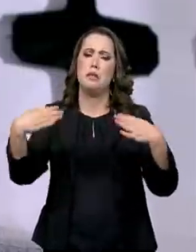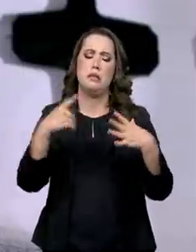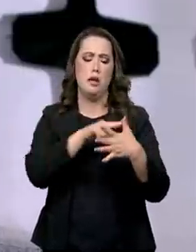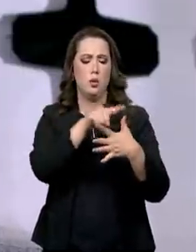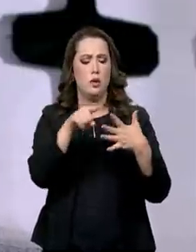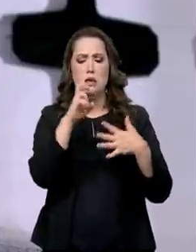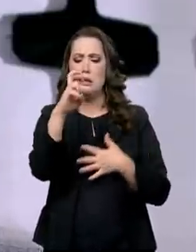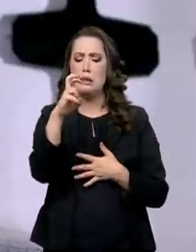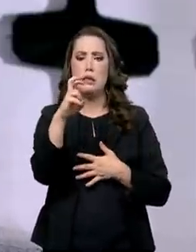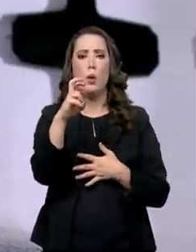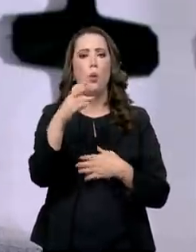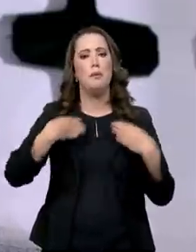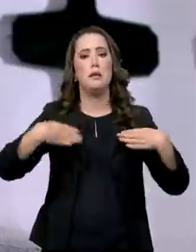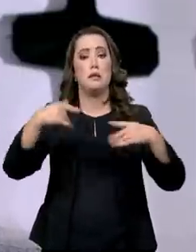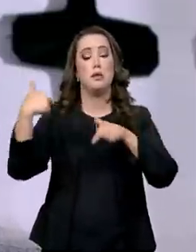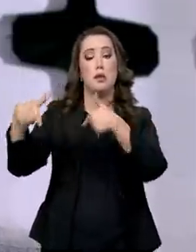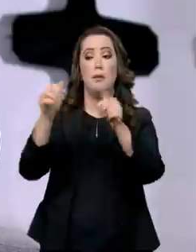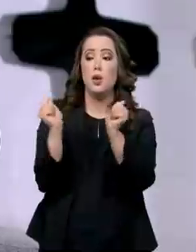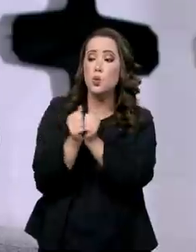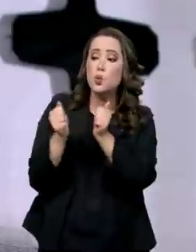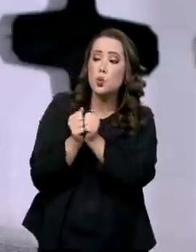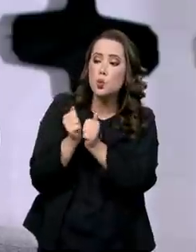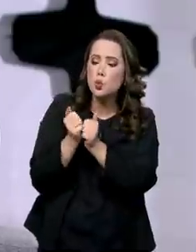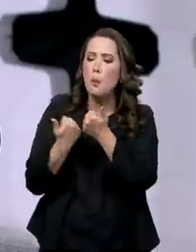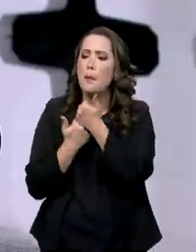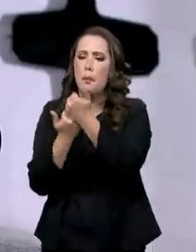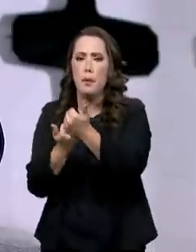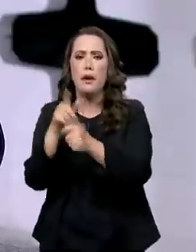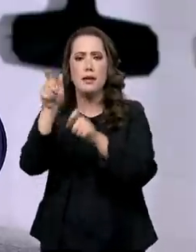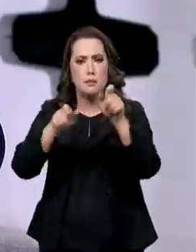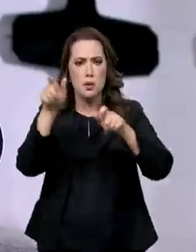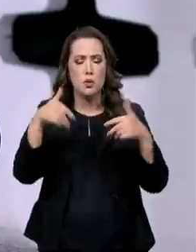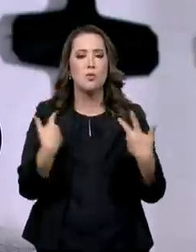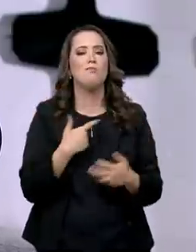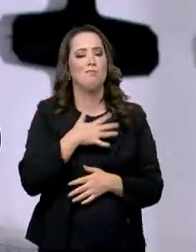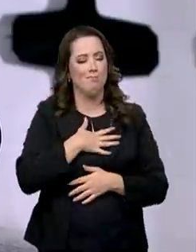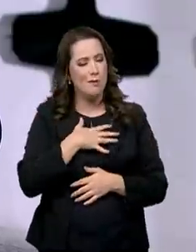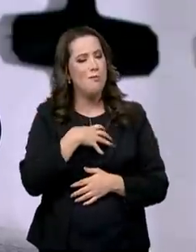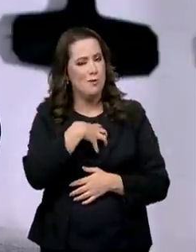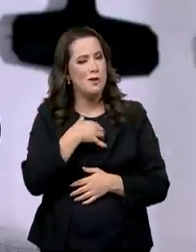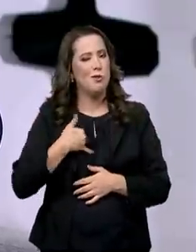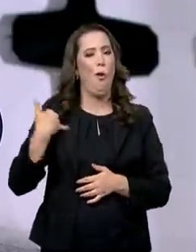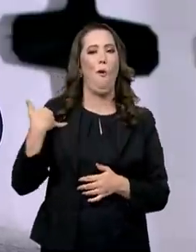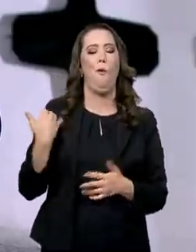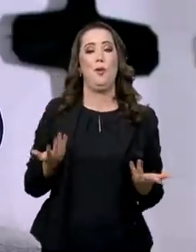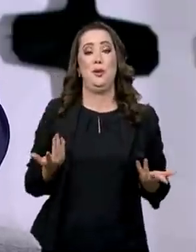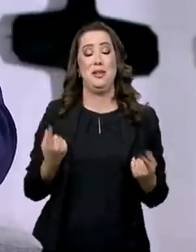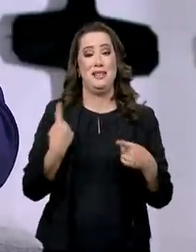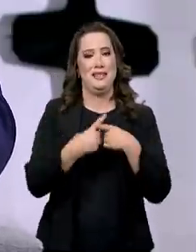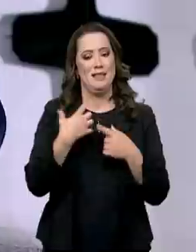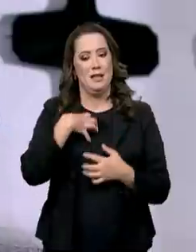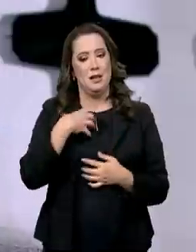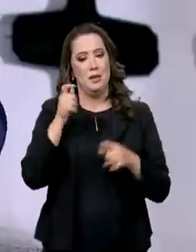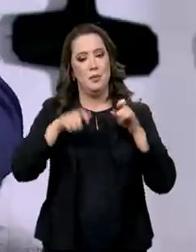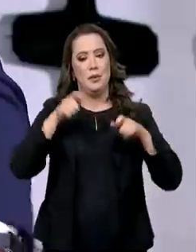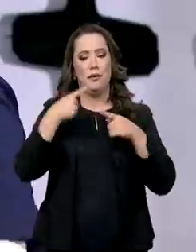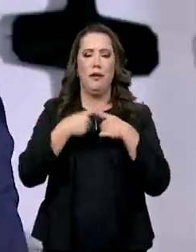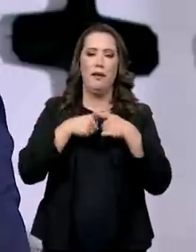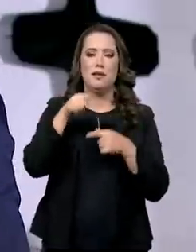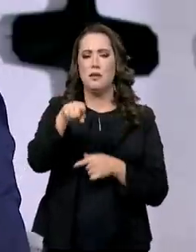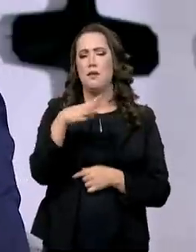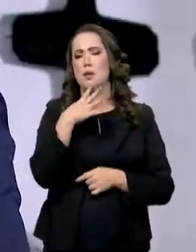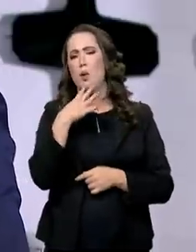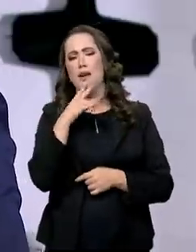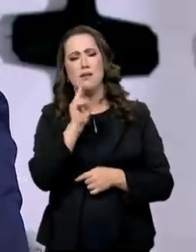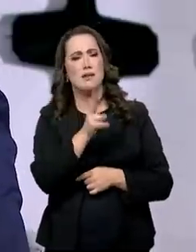ministérios trabalhando juntos para atender essas pessoas. Eu tenho muito orgulho dessa, é uma área que mexe muito comigo, porque você deve